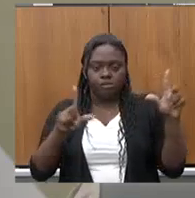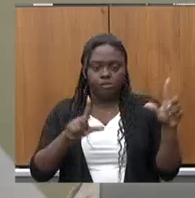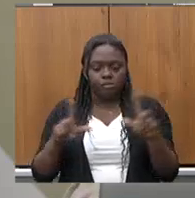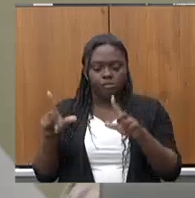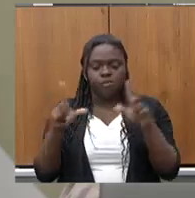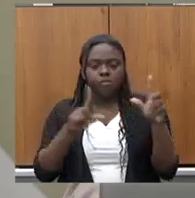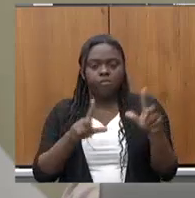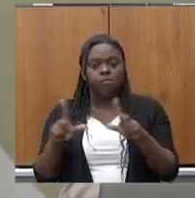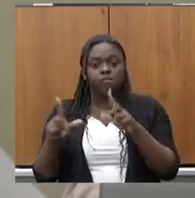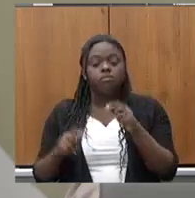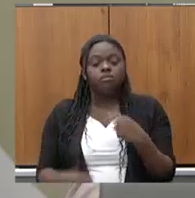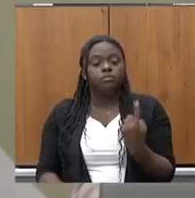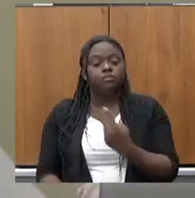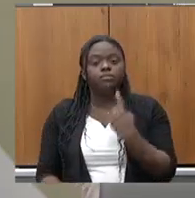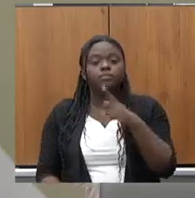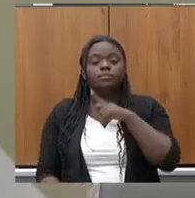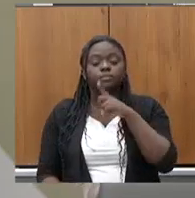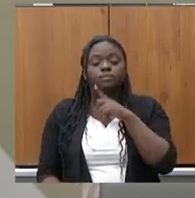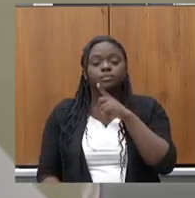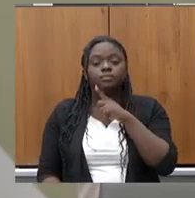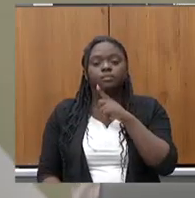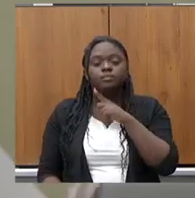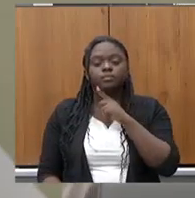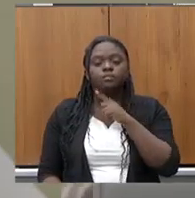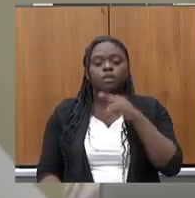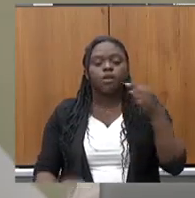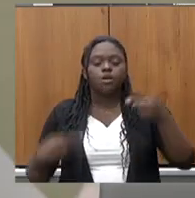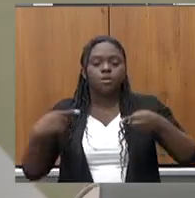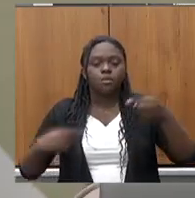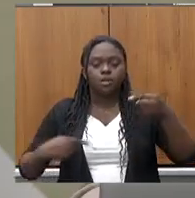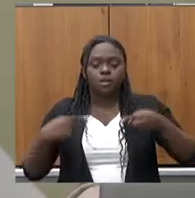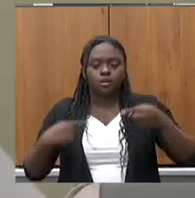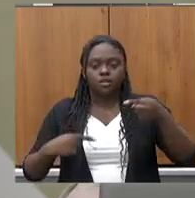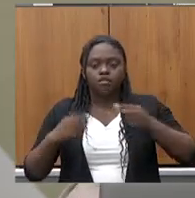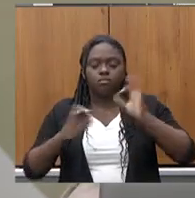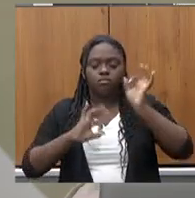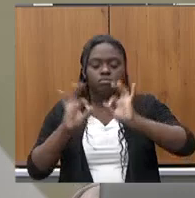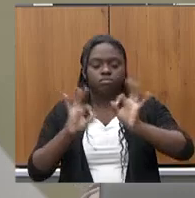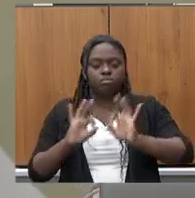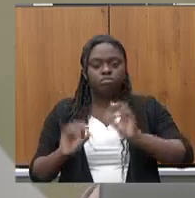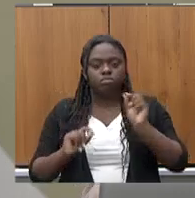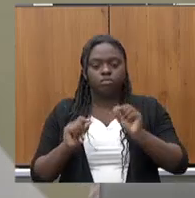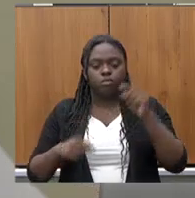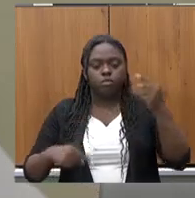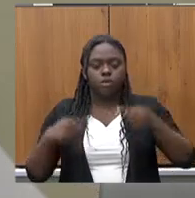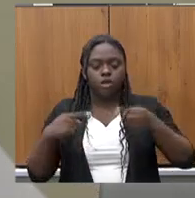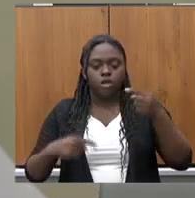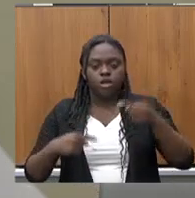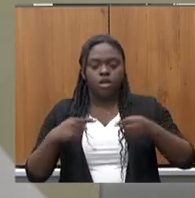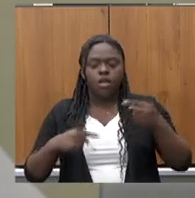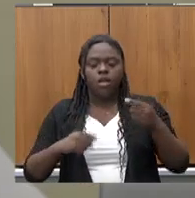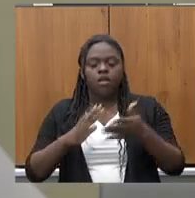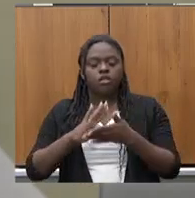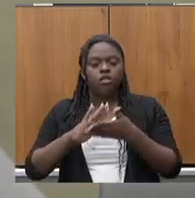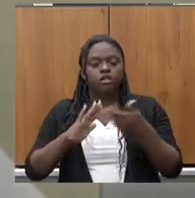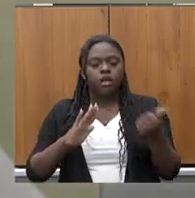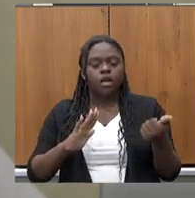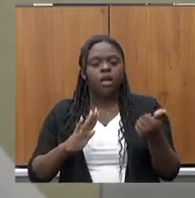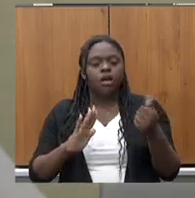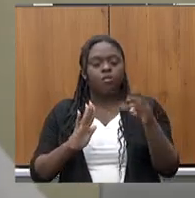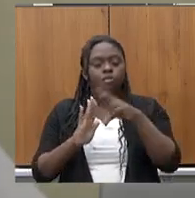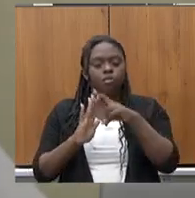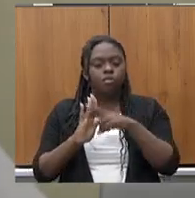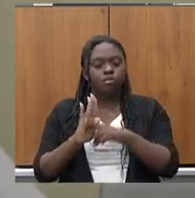nós temos uma política que nós fizemos, uma política de desburocratização, que foi